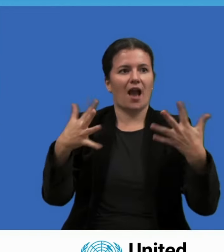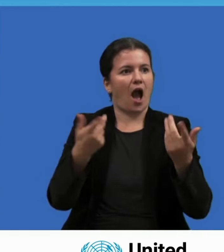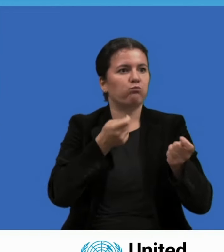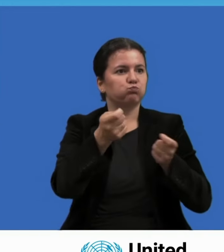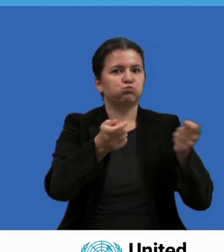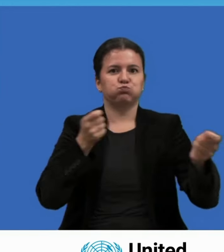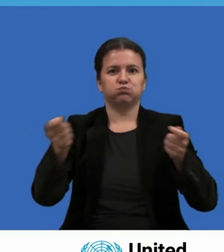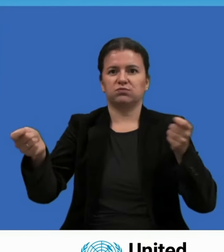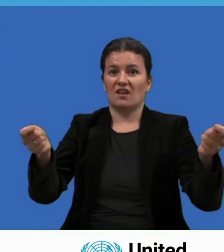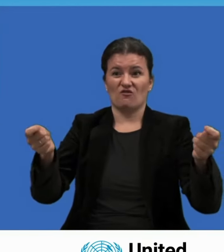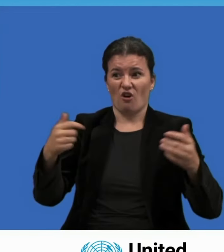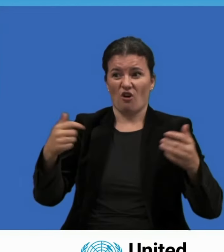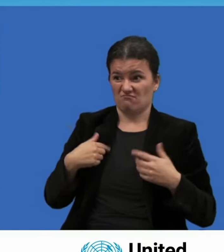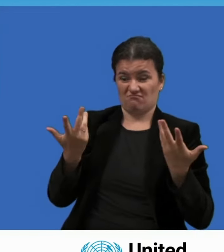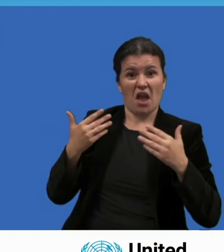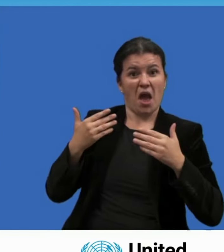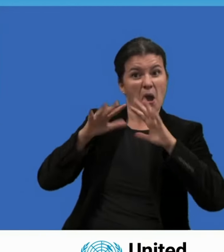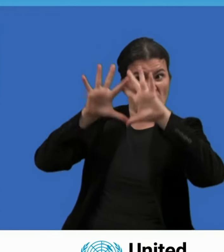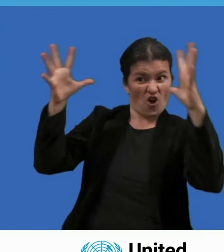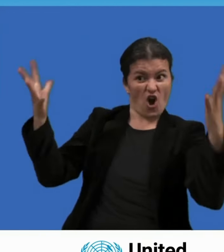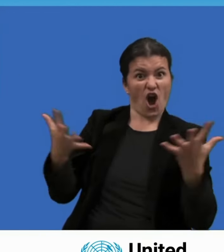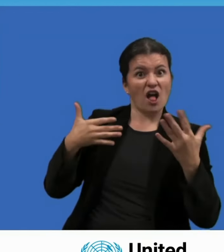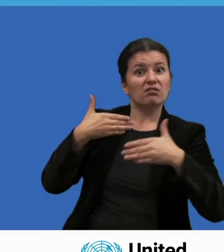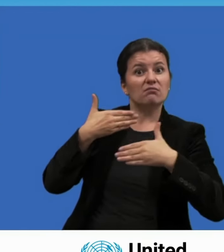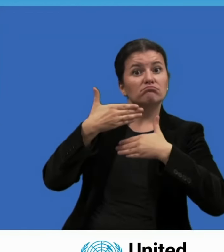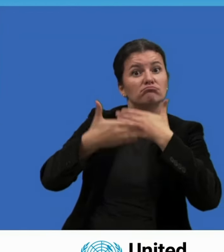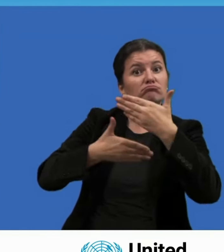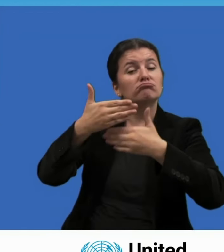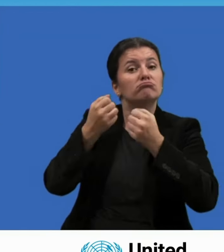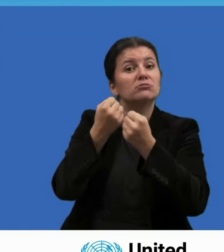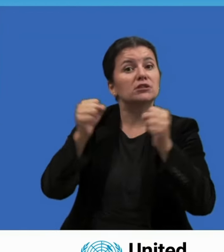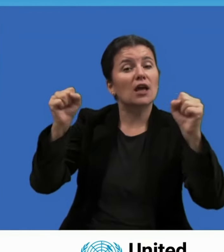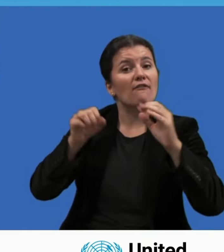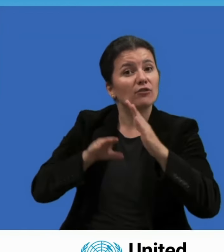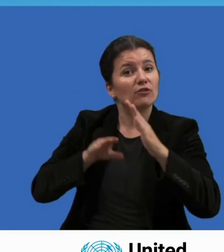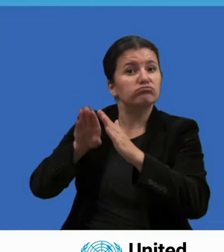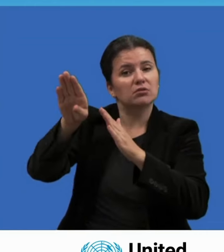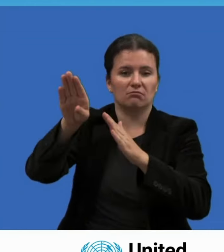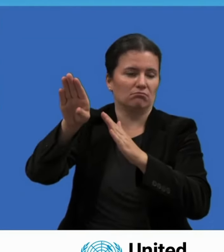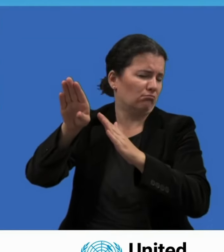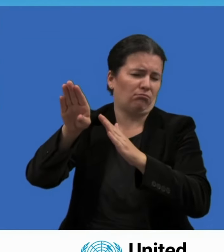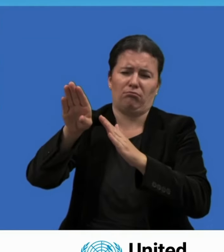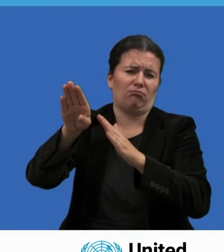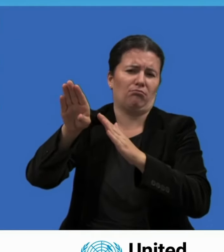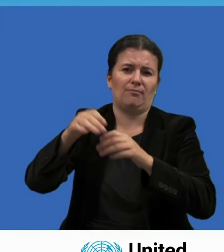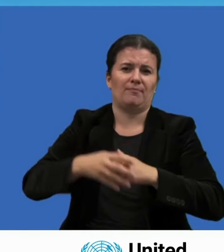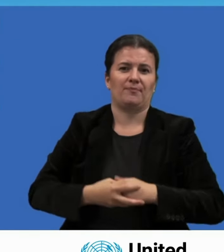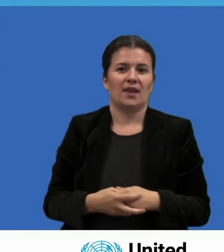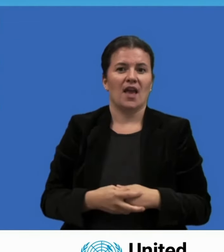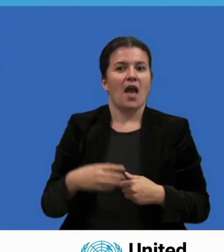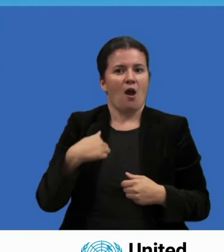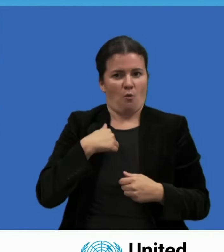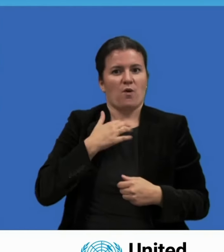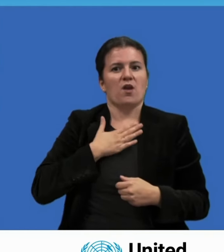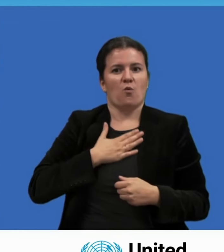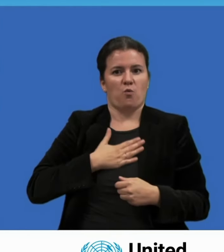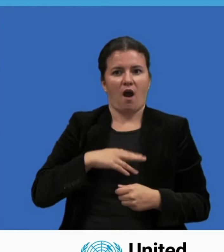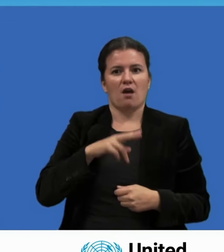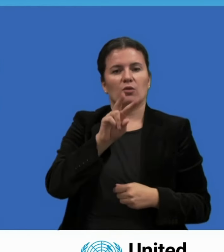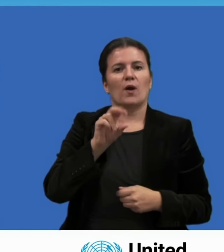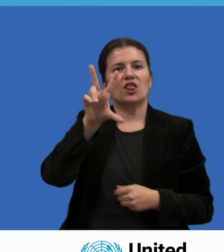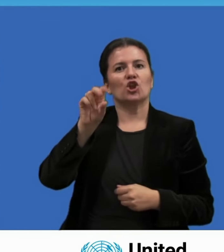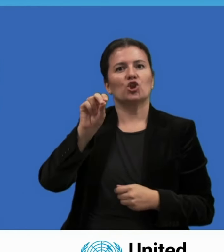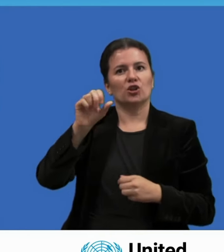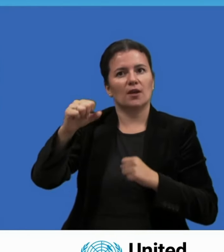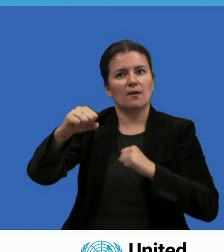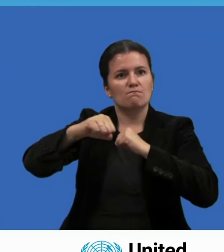preparação para a COP30, vamos trabalhar por um balanço ético global, reunindo diversos setores da sociedade